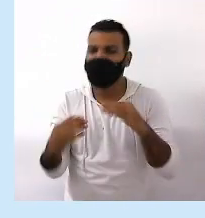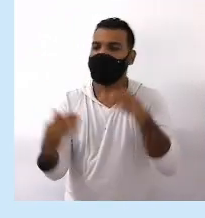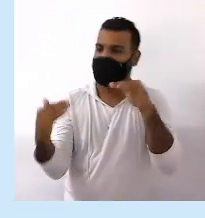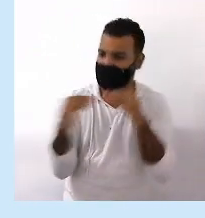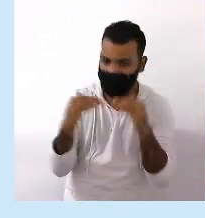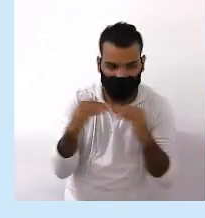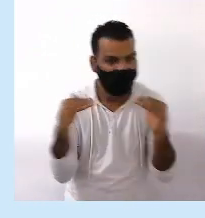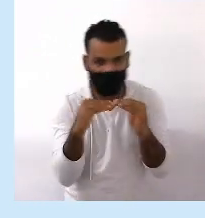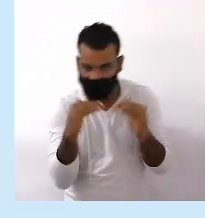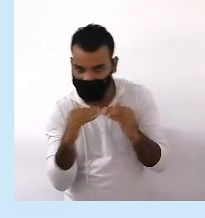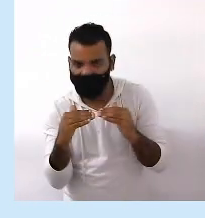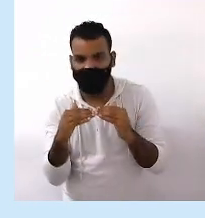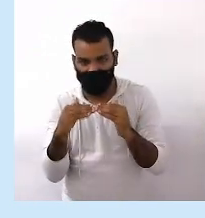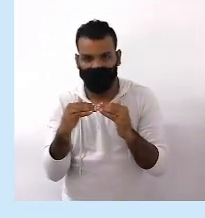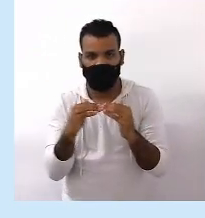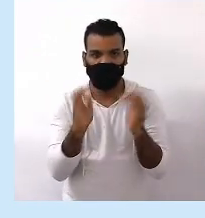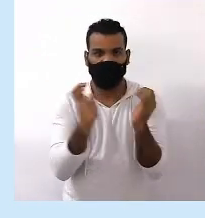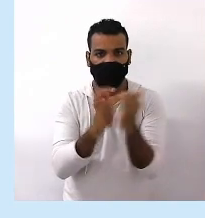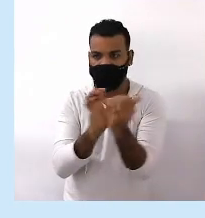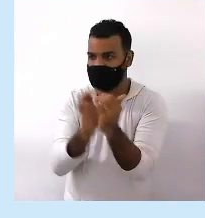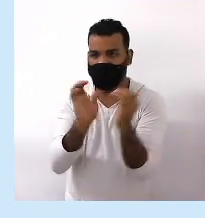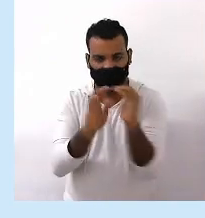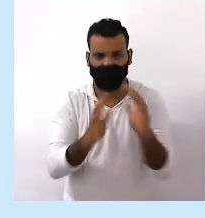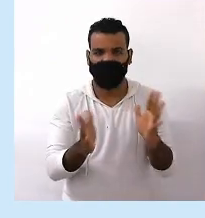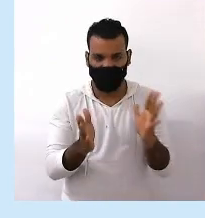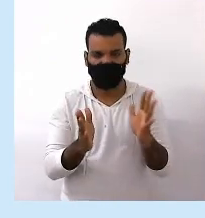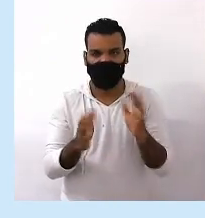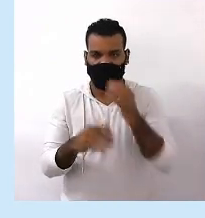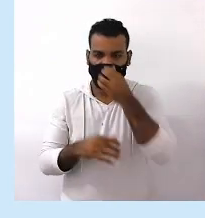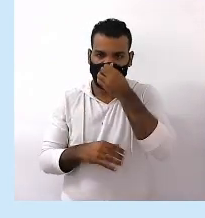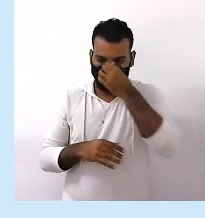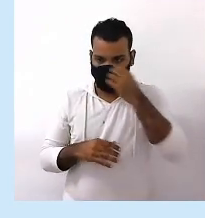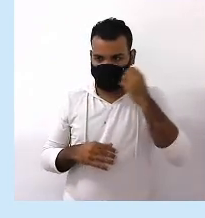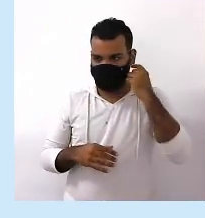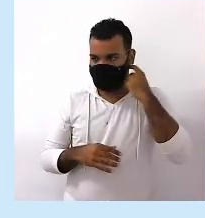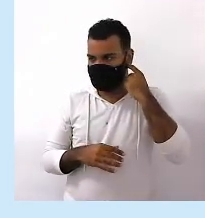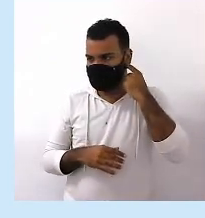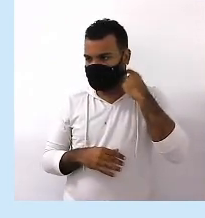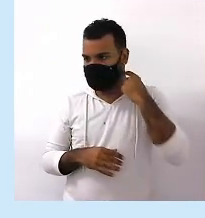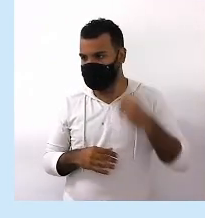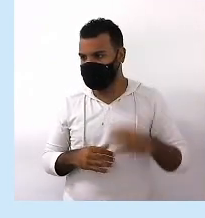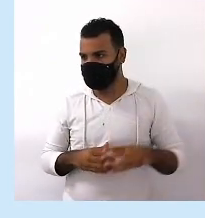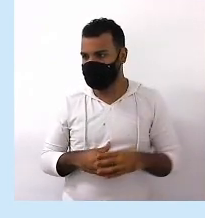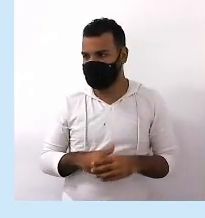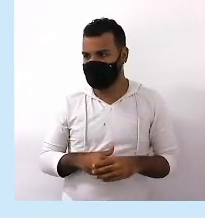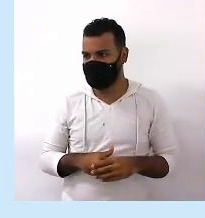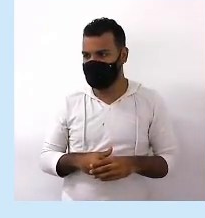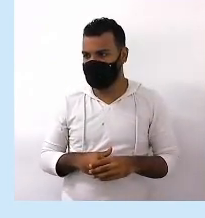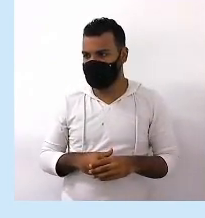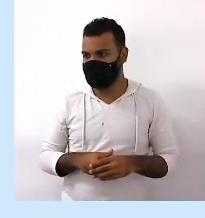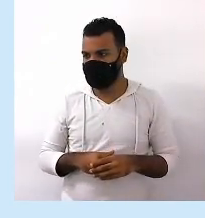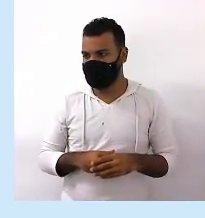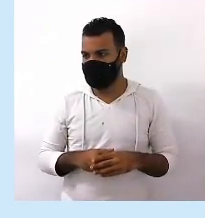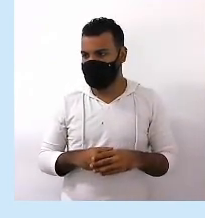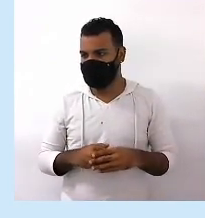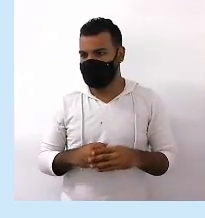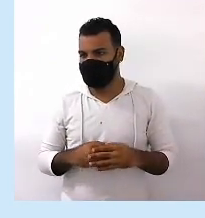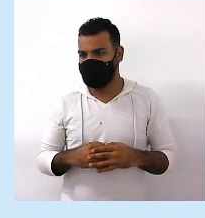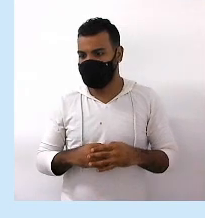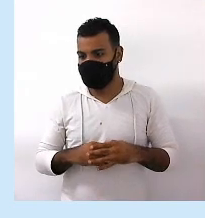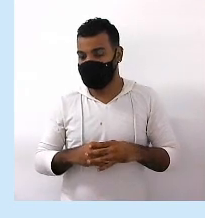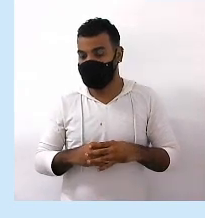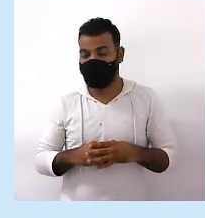Não escritas Registradas Verbalmente Entre as pessoas Na sociedade Ok? Em relação A